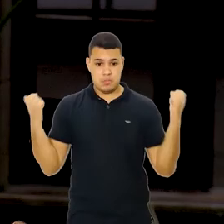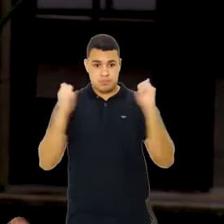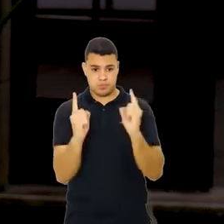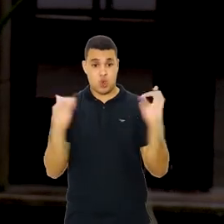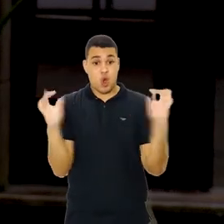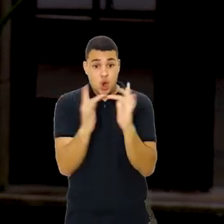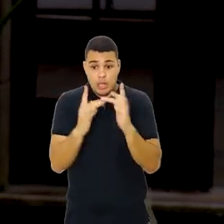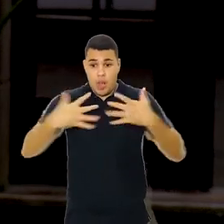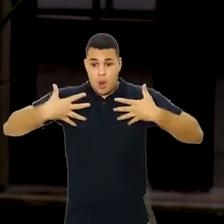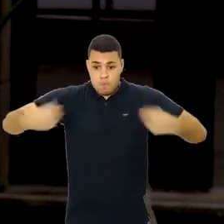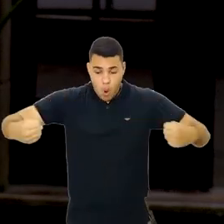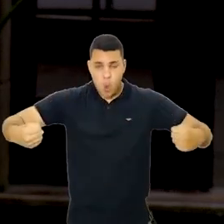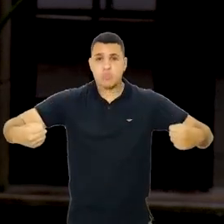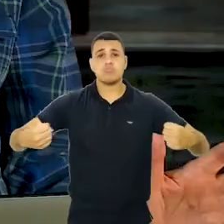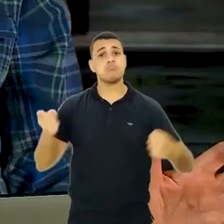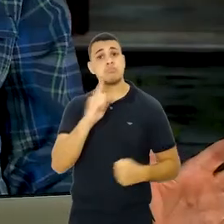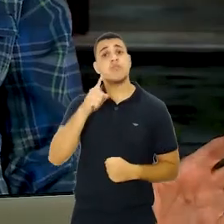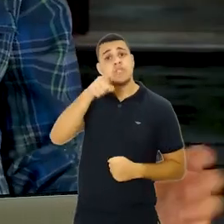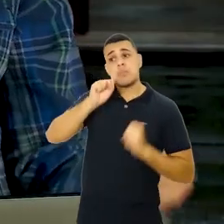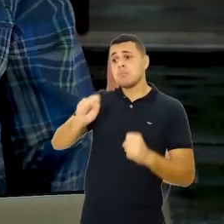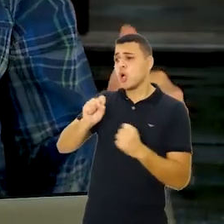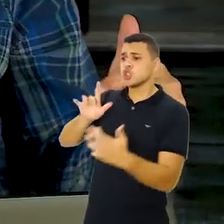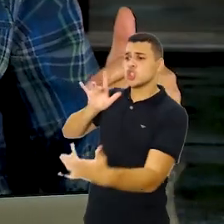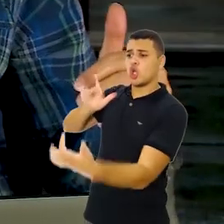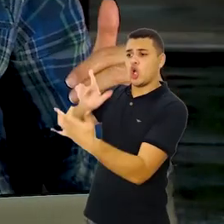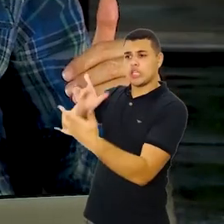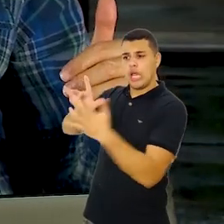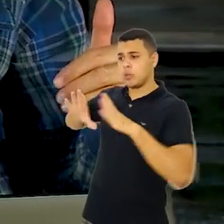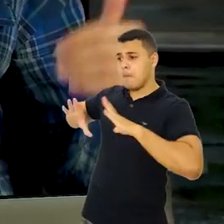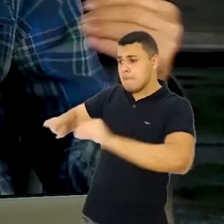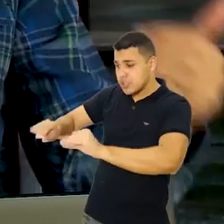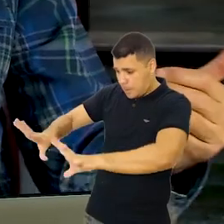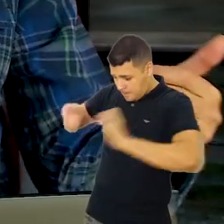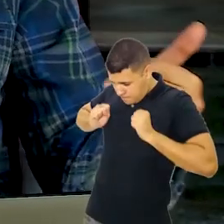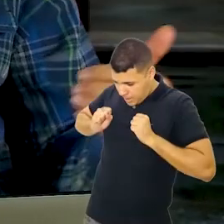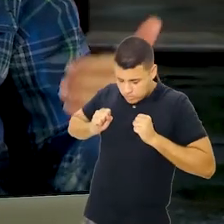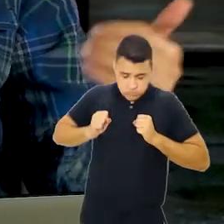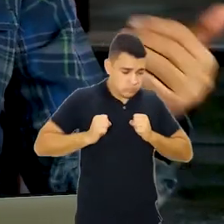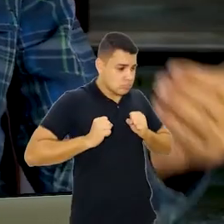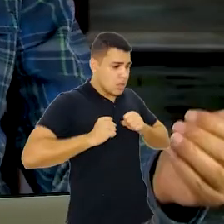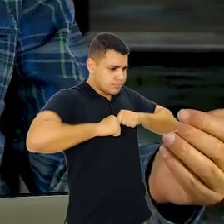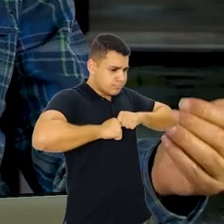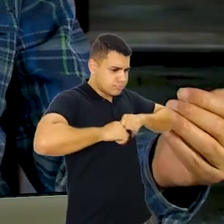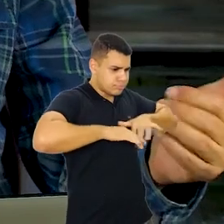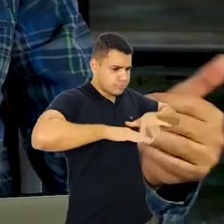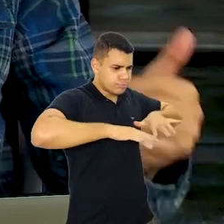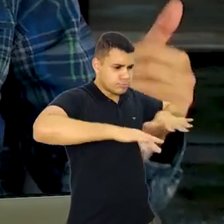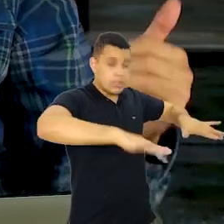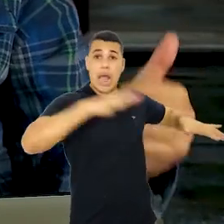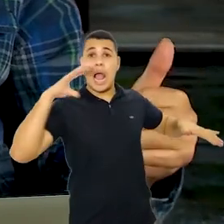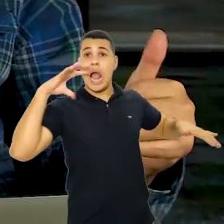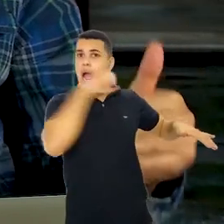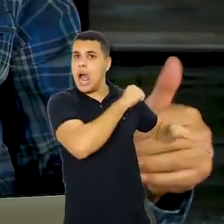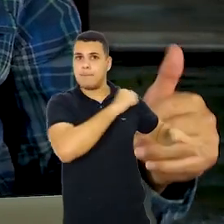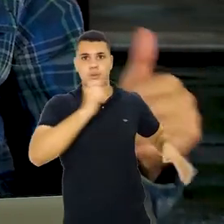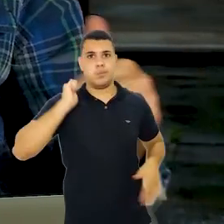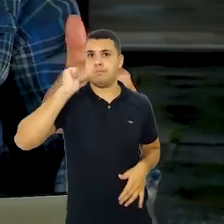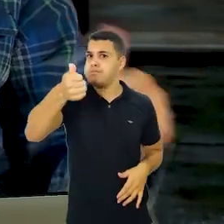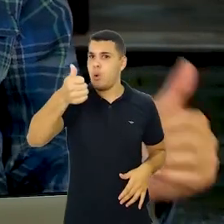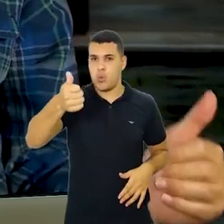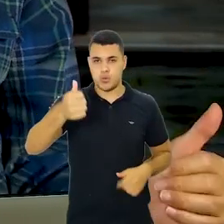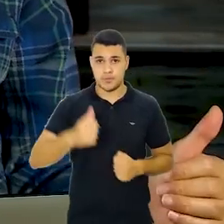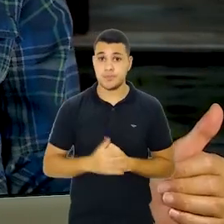Não há, em geral, transmissão de pessoa a pessoa. Você entra em contato com uma única fonte e a epidemia se